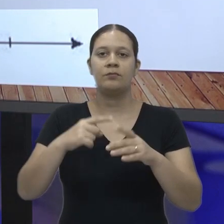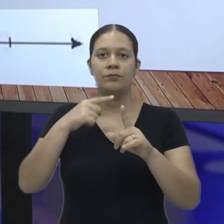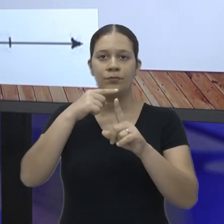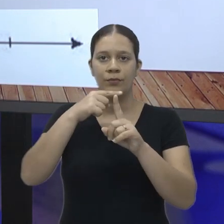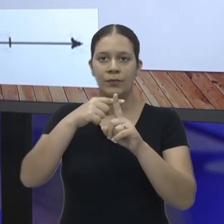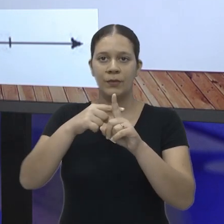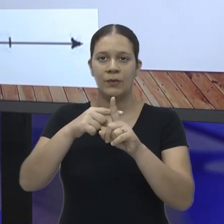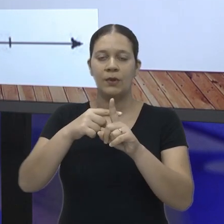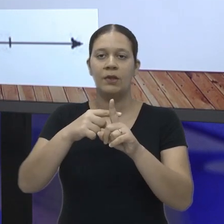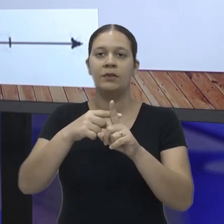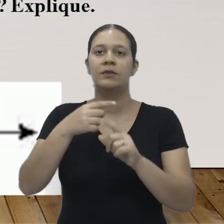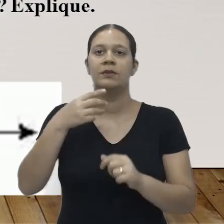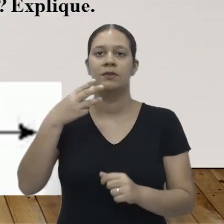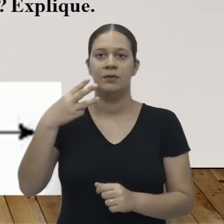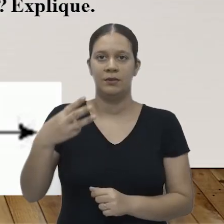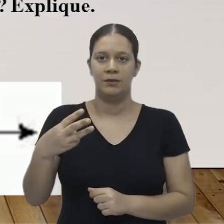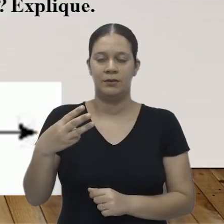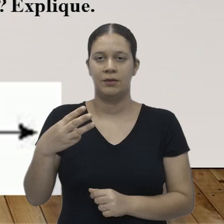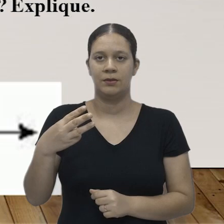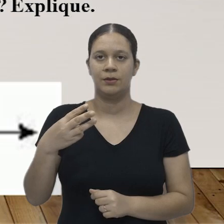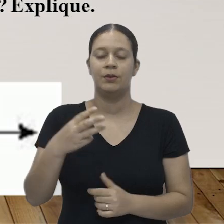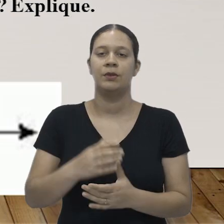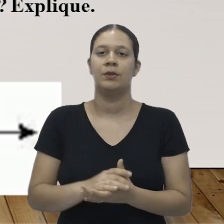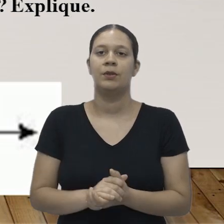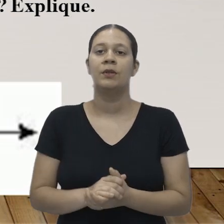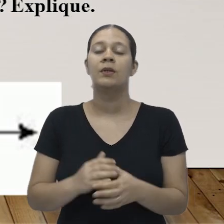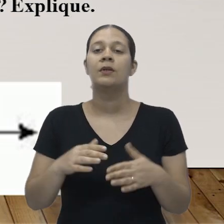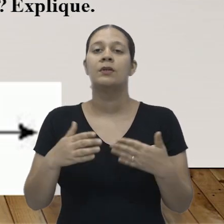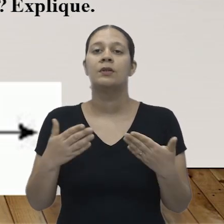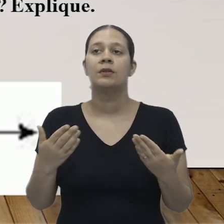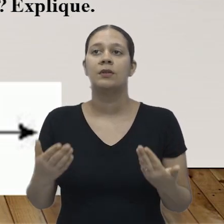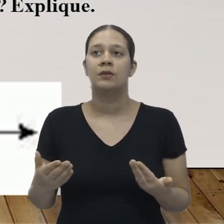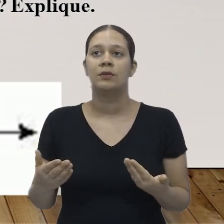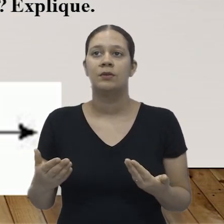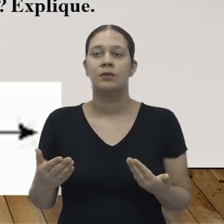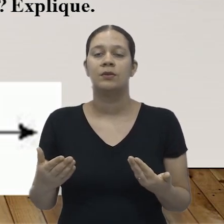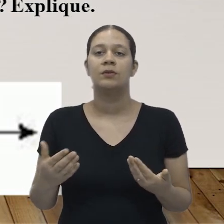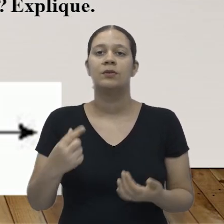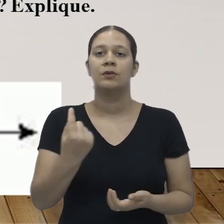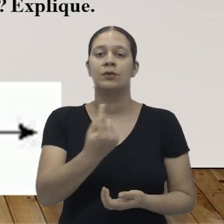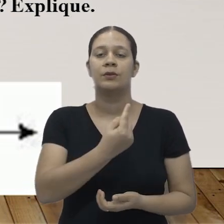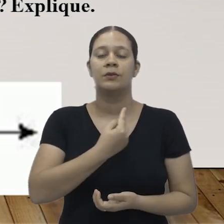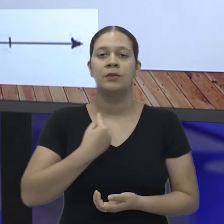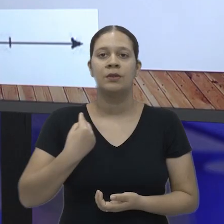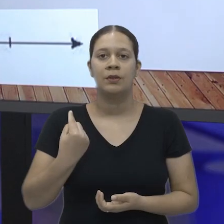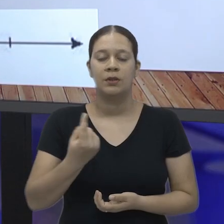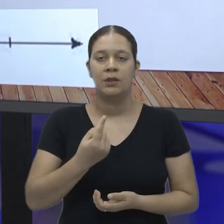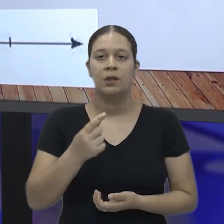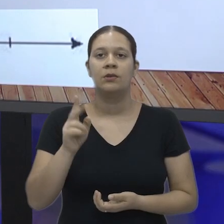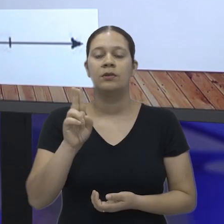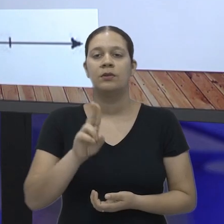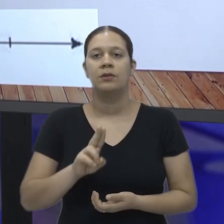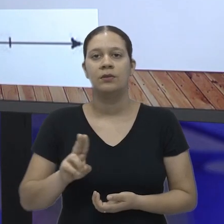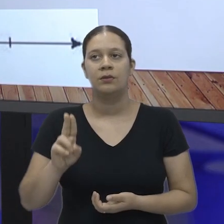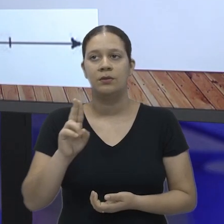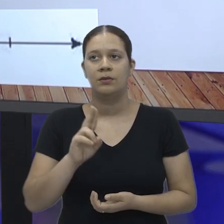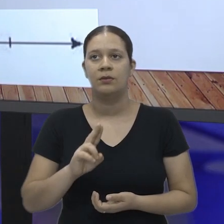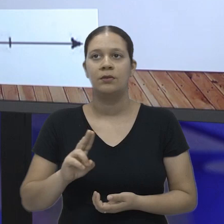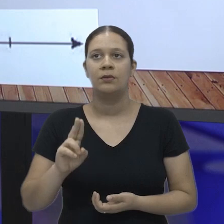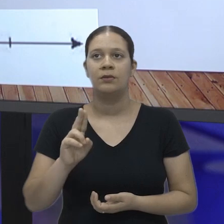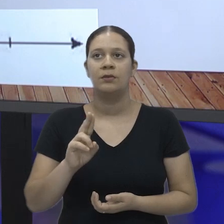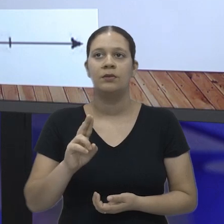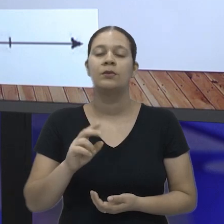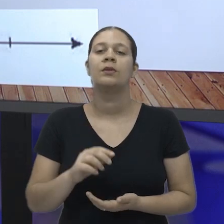negativo, eu vou precisar andar 3 casas. Então, as operações que nós utilizamos para